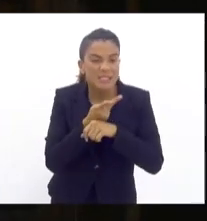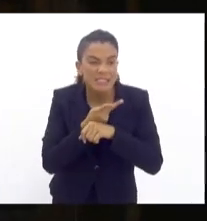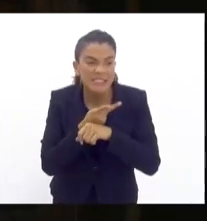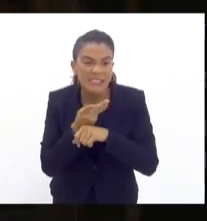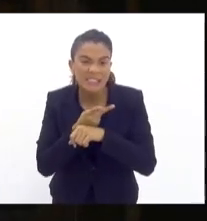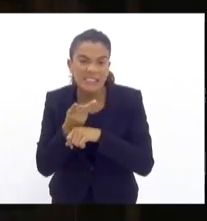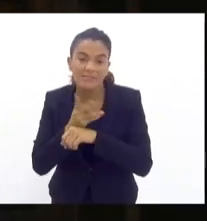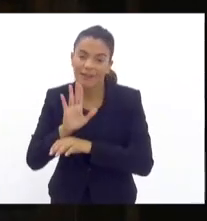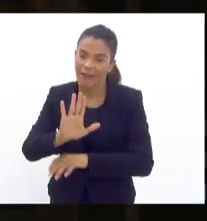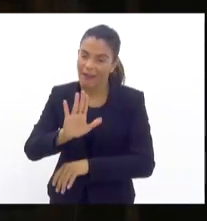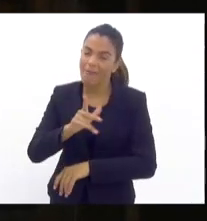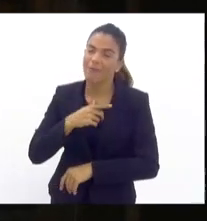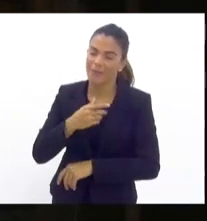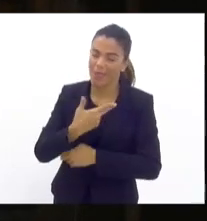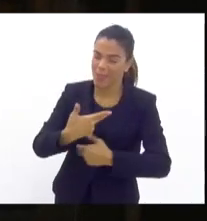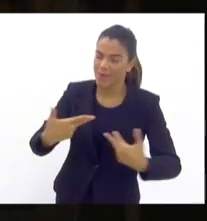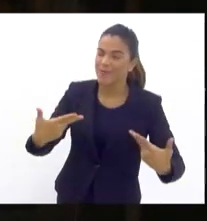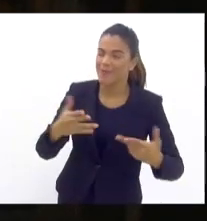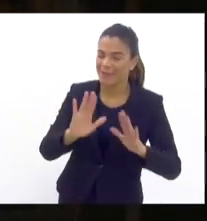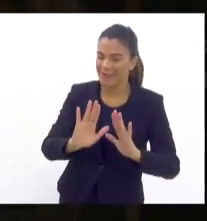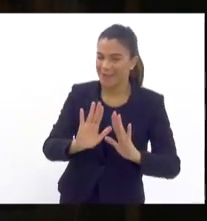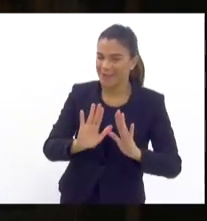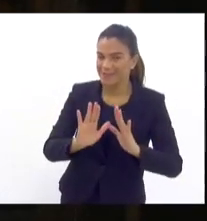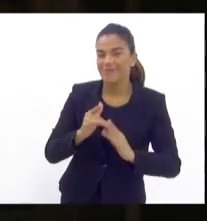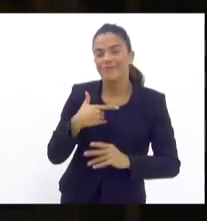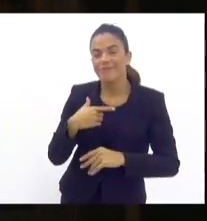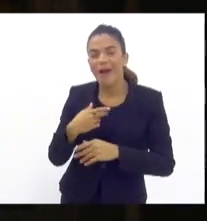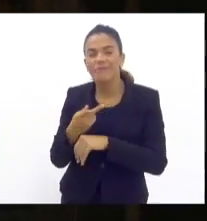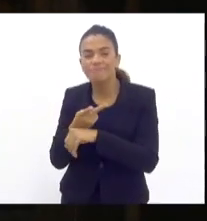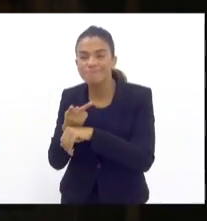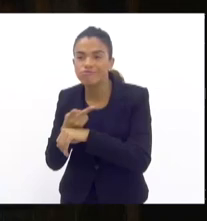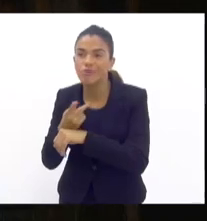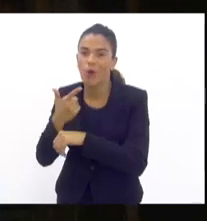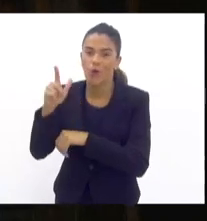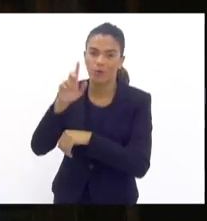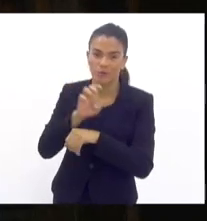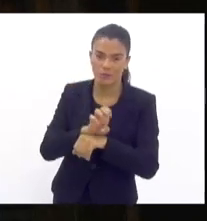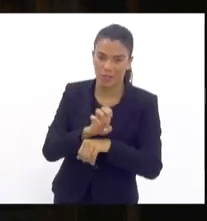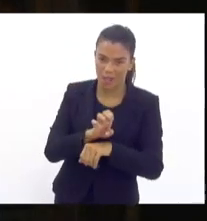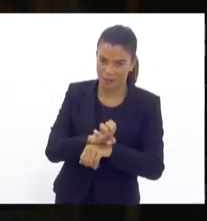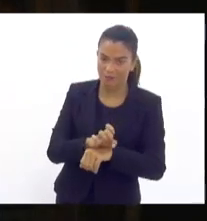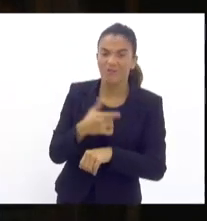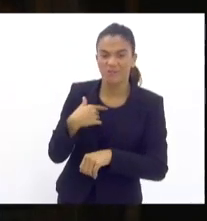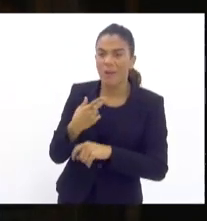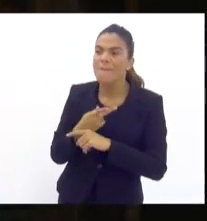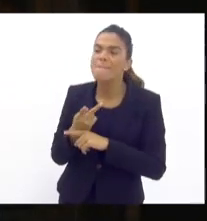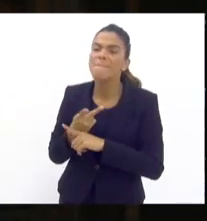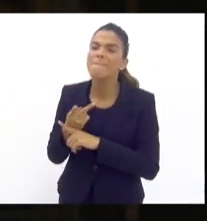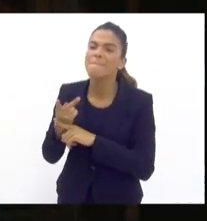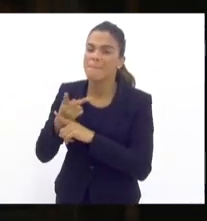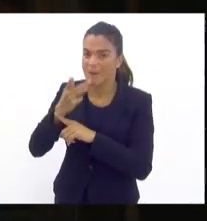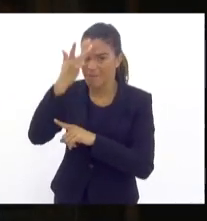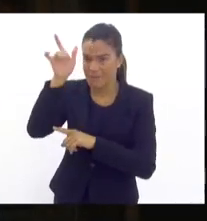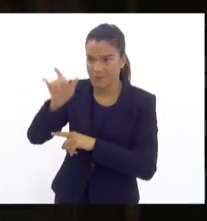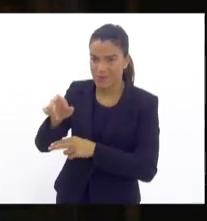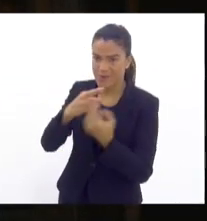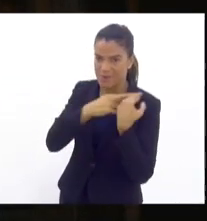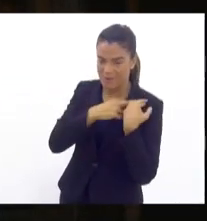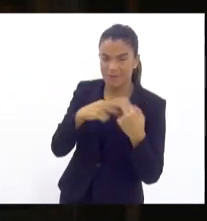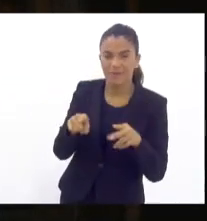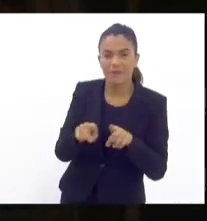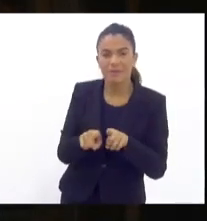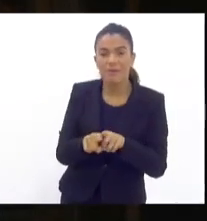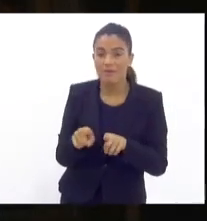vai vir coisa boa aí. A gente vai operar em outros estados, a gente está chegando em quem está botando a mão e são investigações